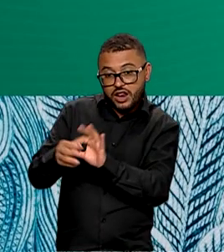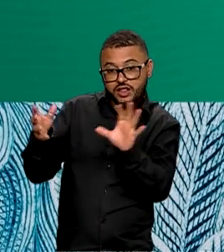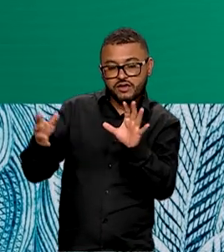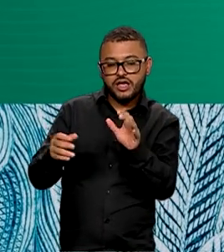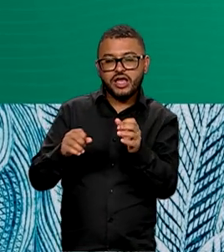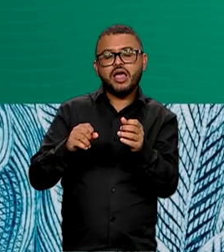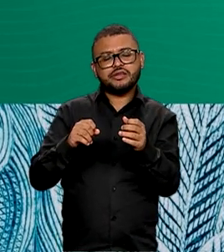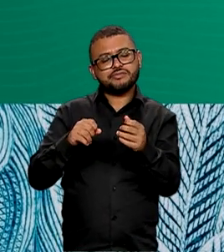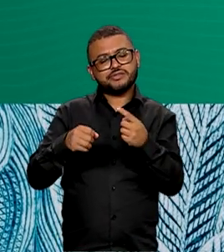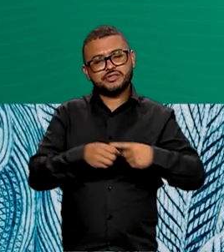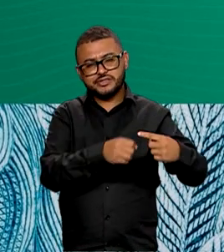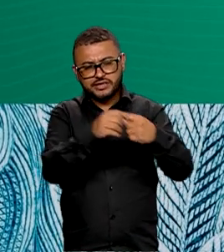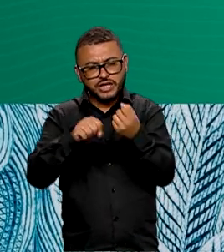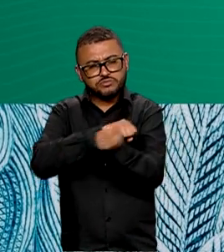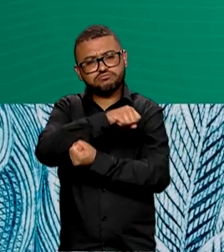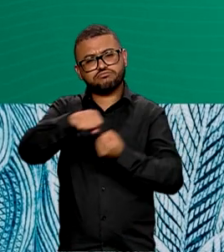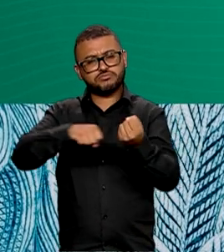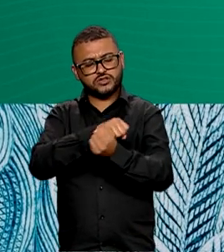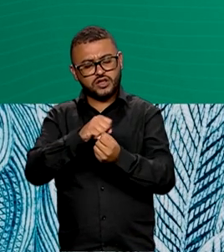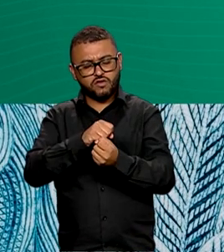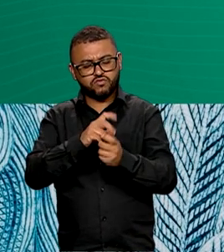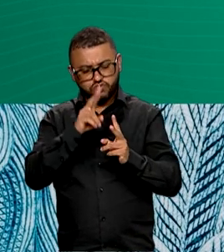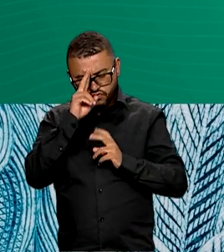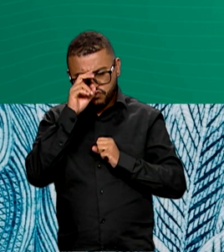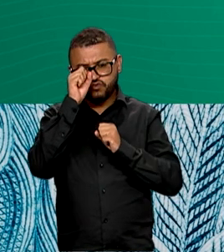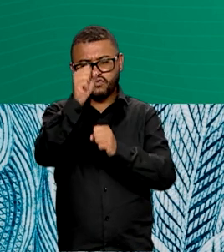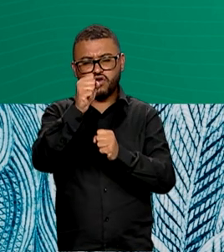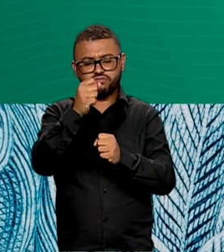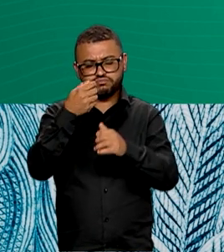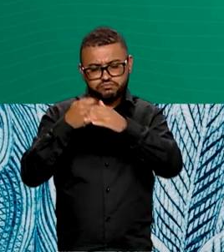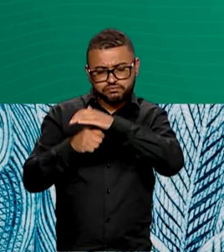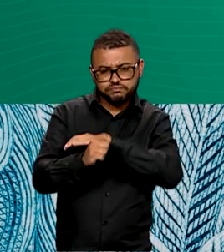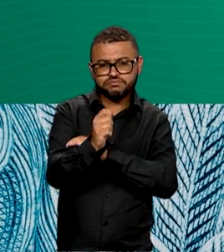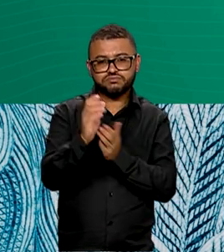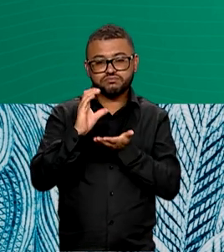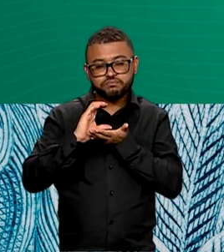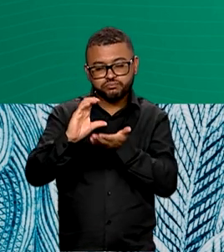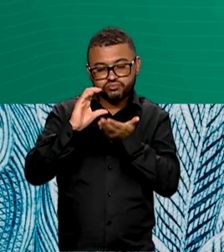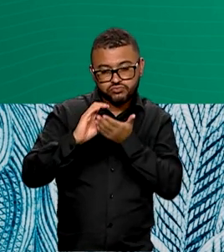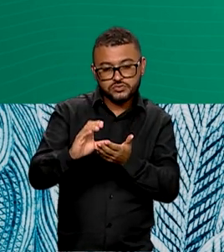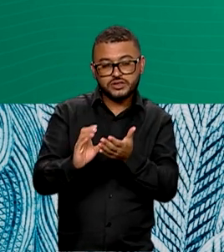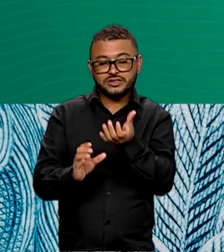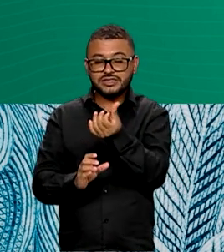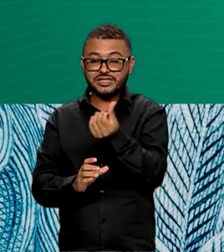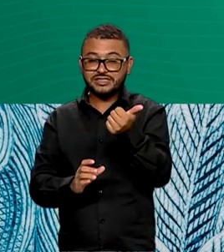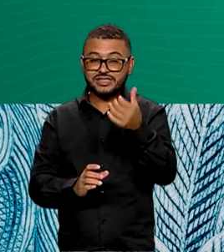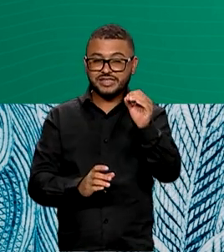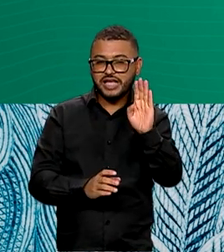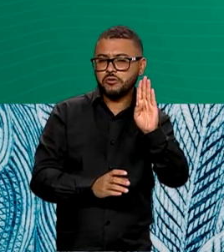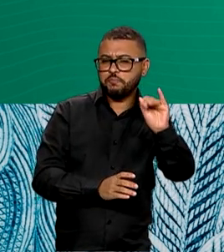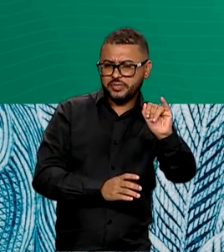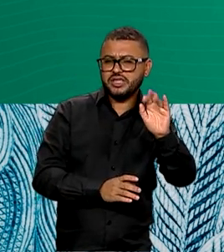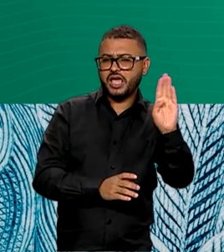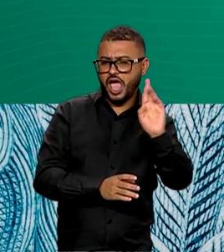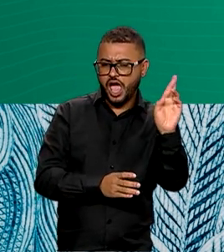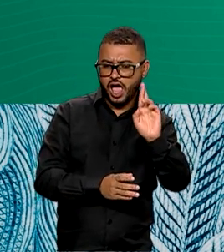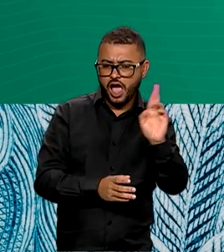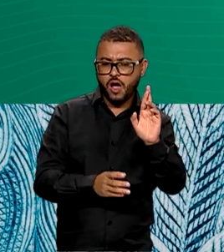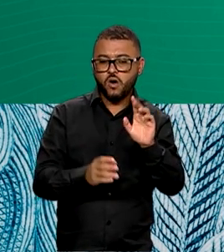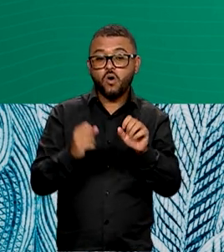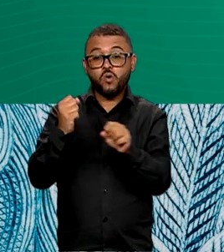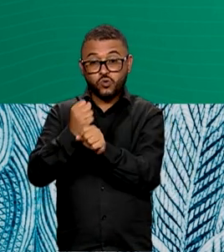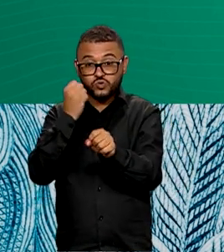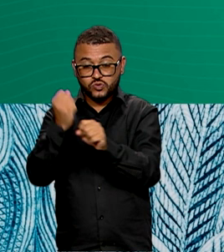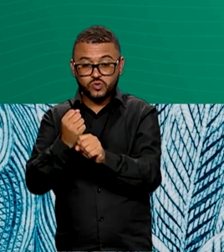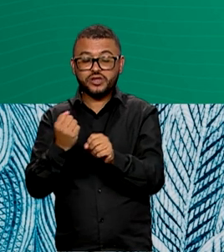sustentáveis e resilientes será o eixo com maior investimento, R 610 bilhões. Recursos para a construção de